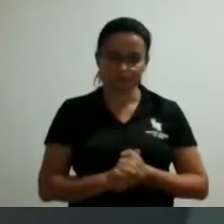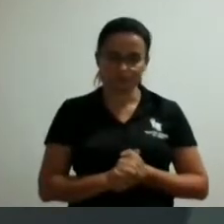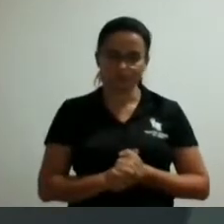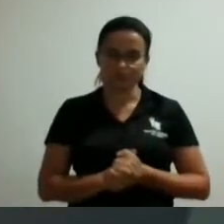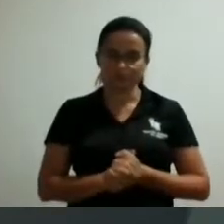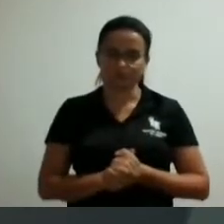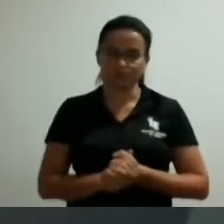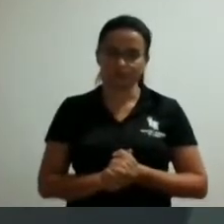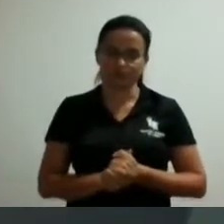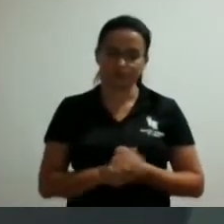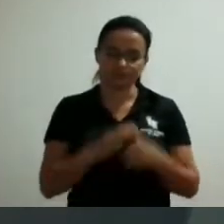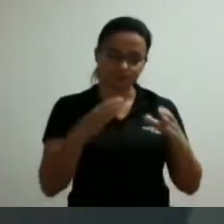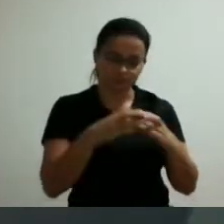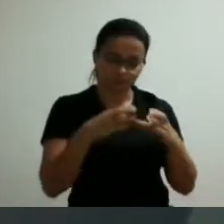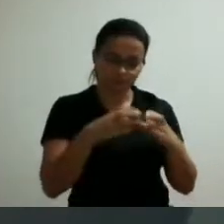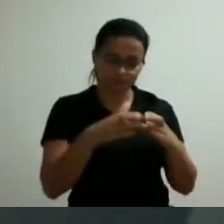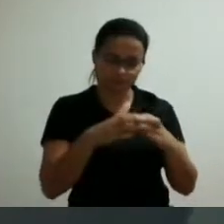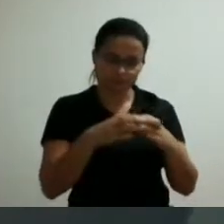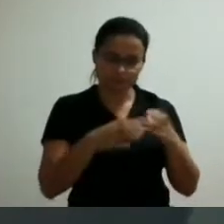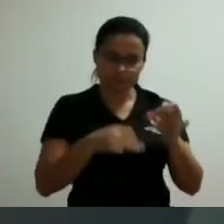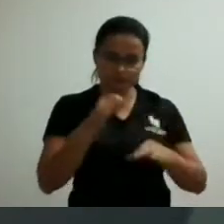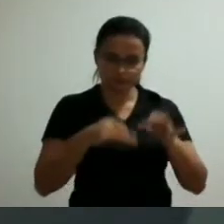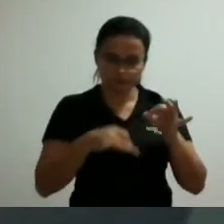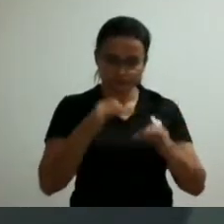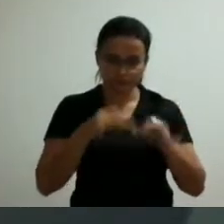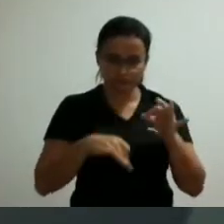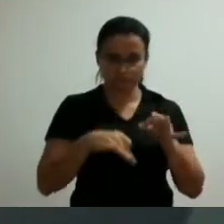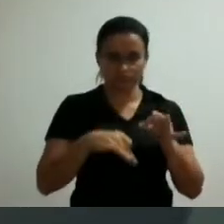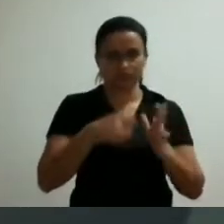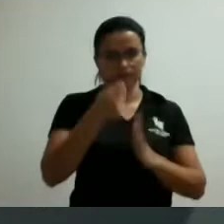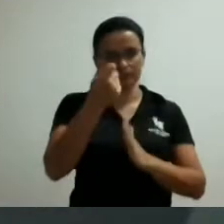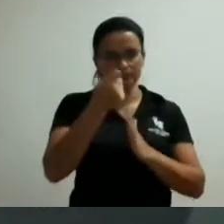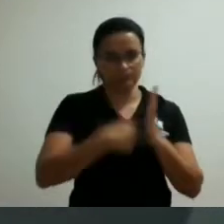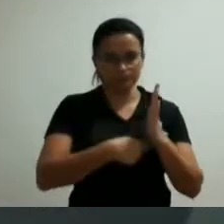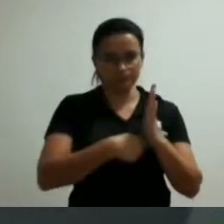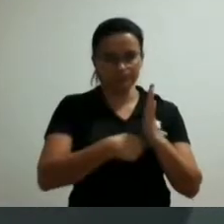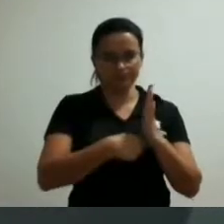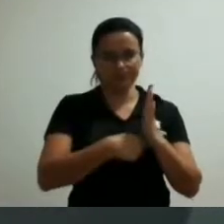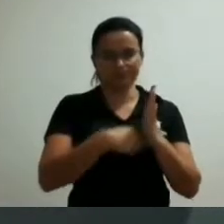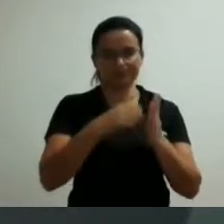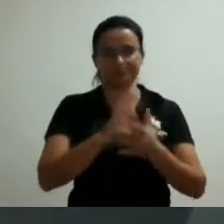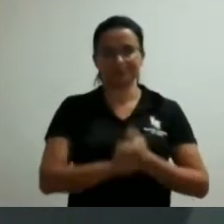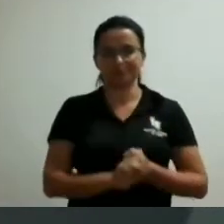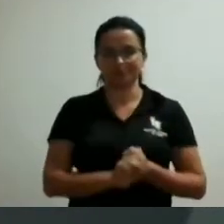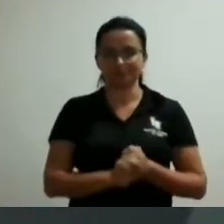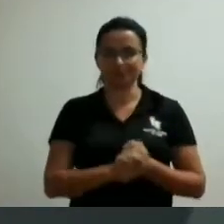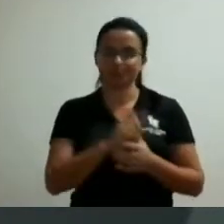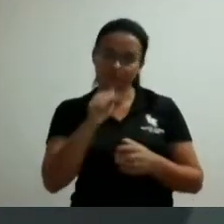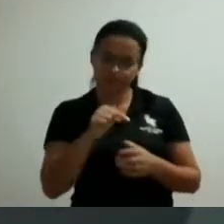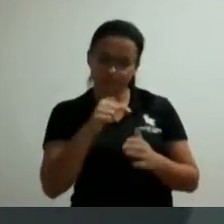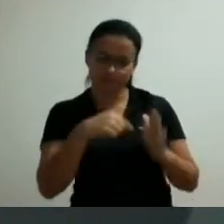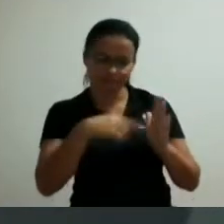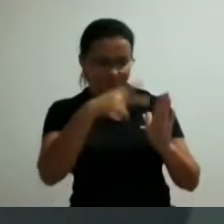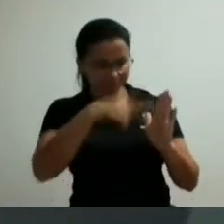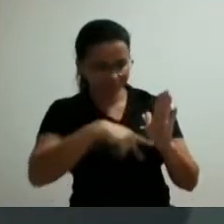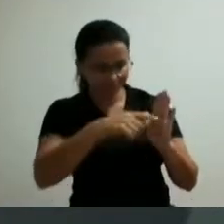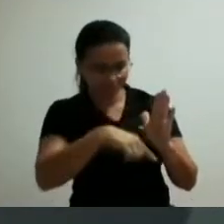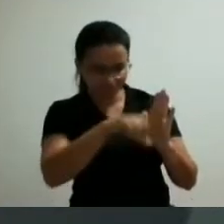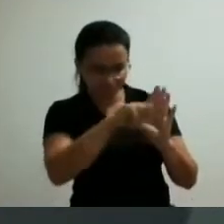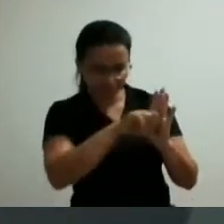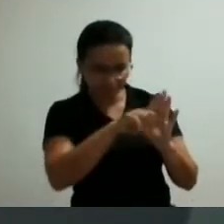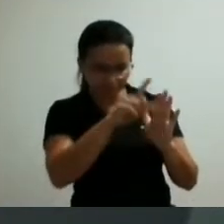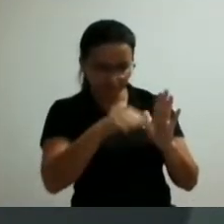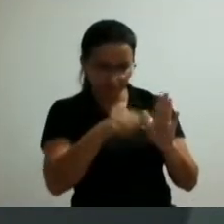comissão legislação justiça e redação considerando a matéria legal e constitucional libero